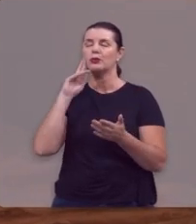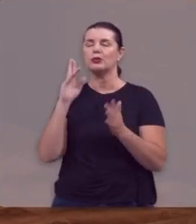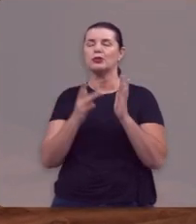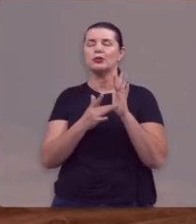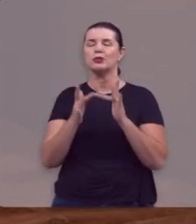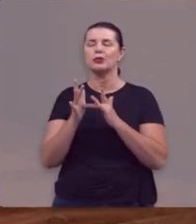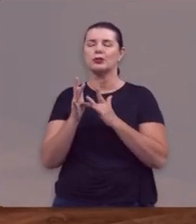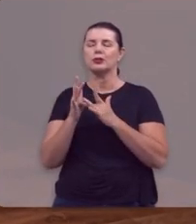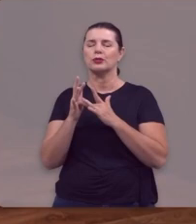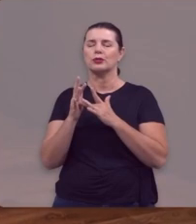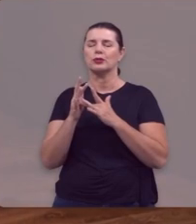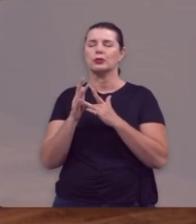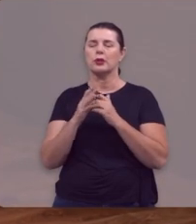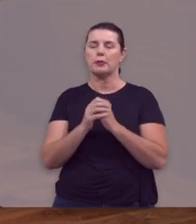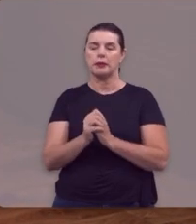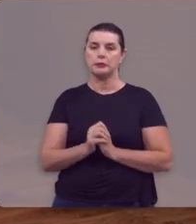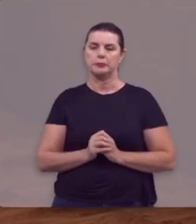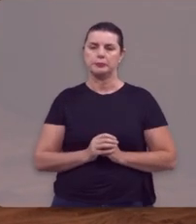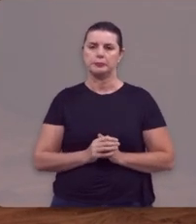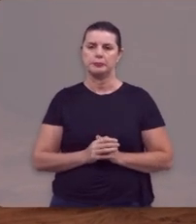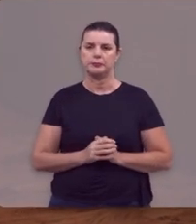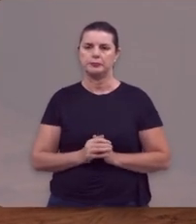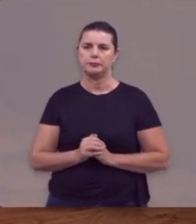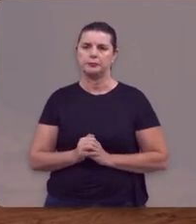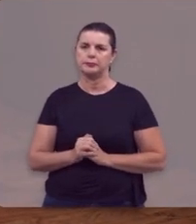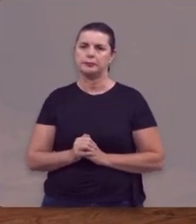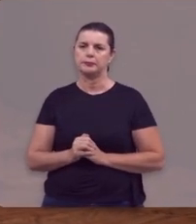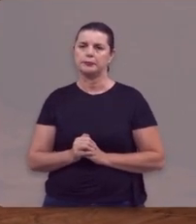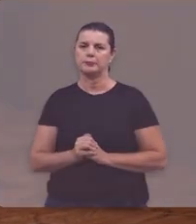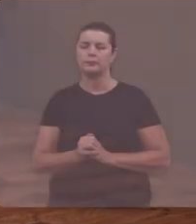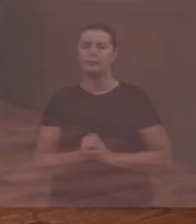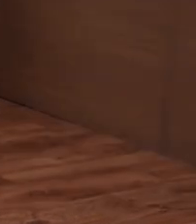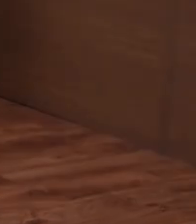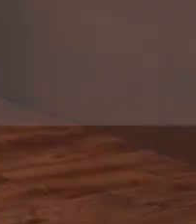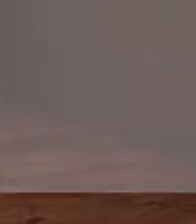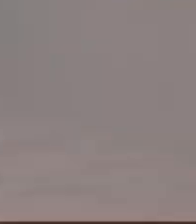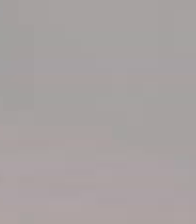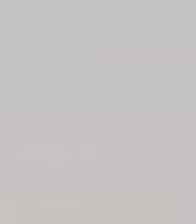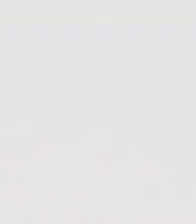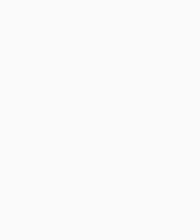delas esta palavra em nome de Jesus. Amém.